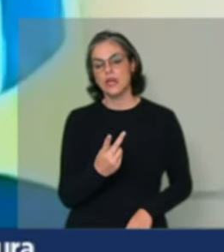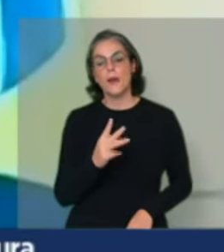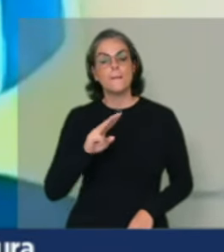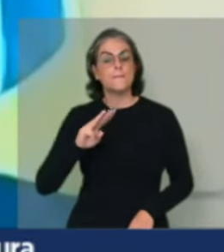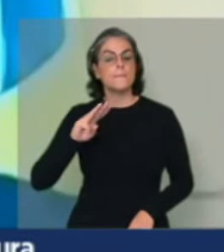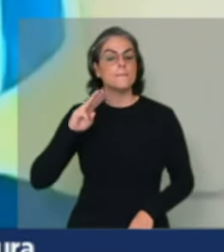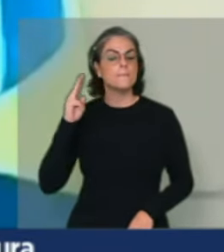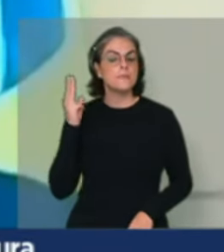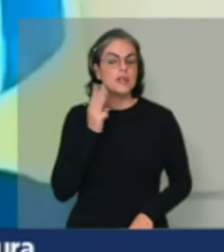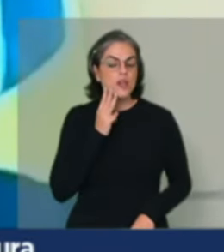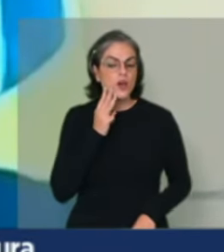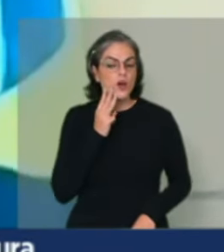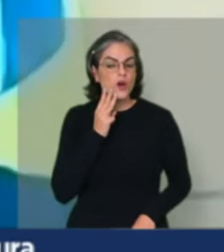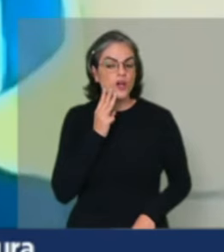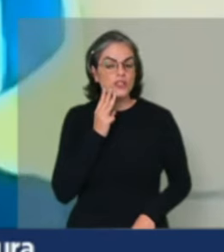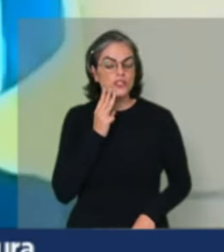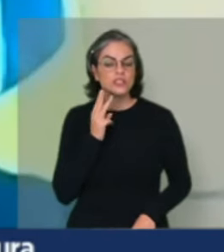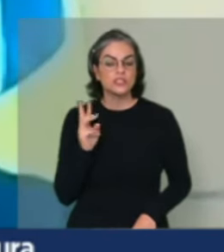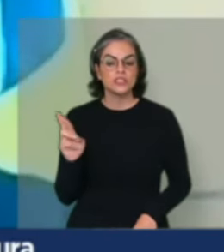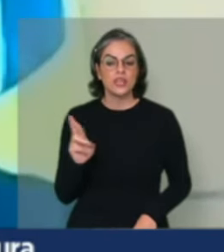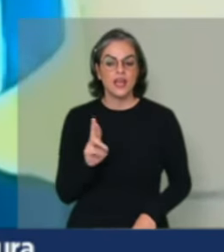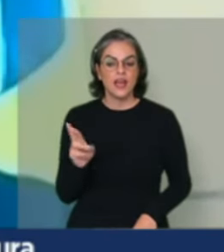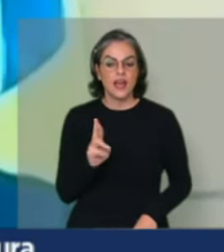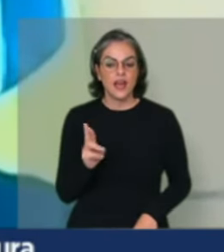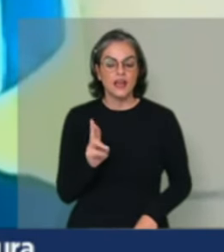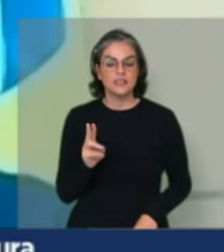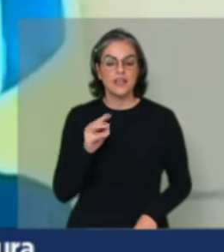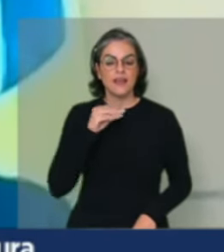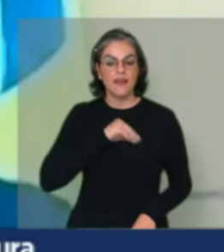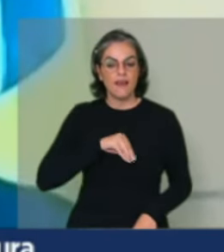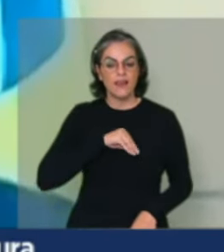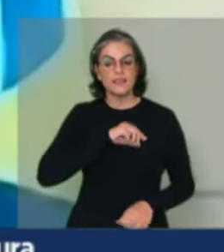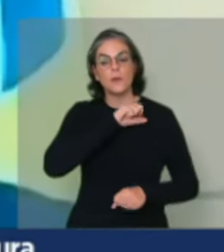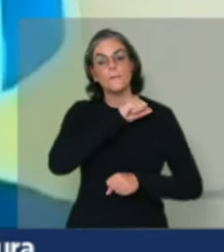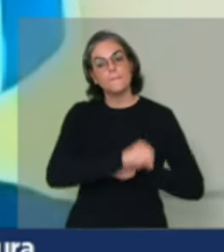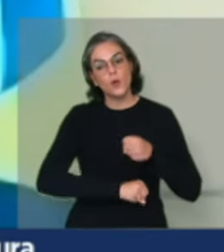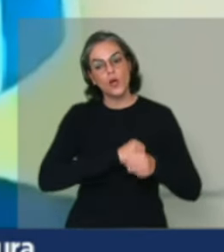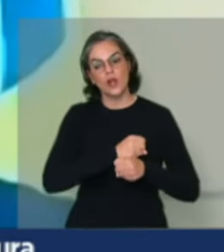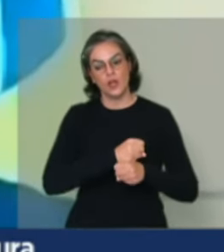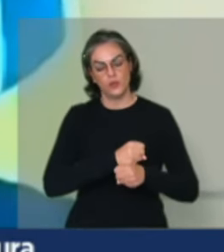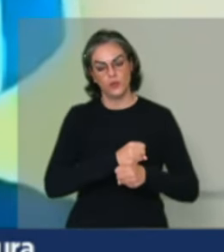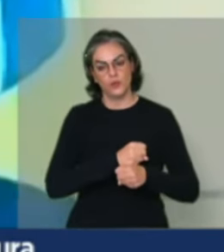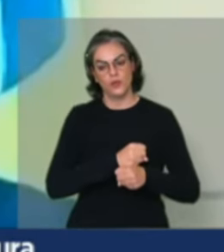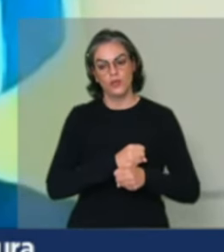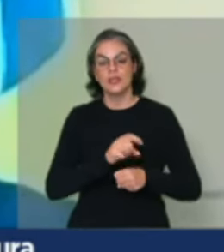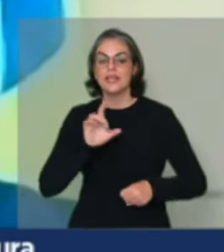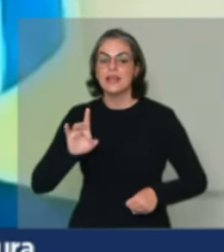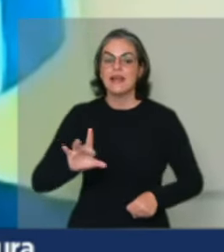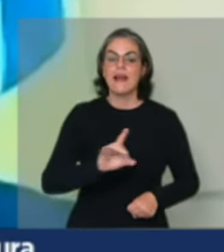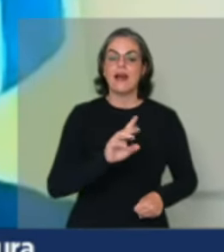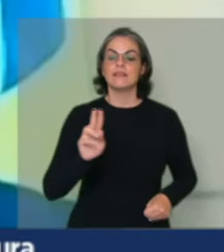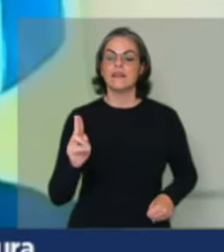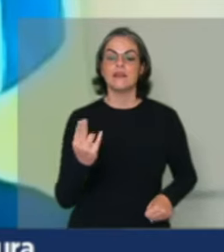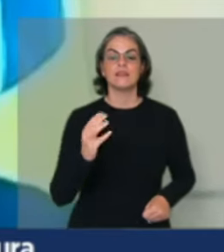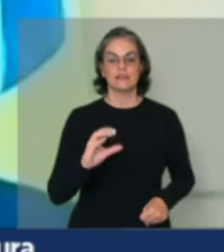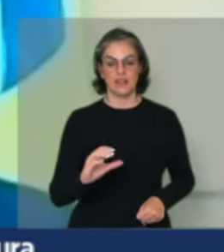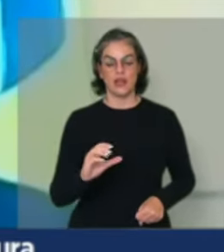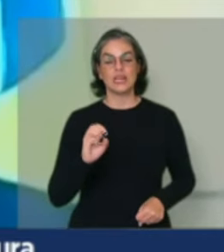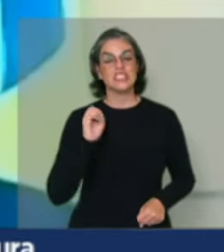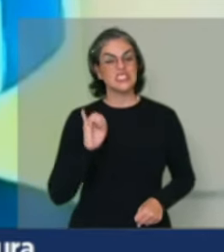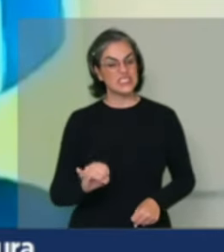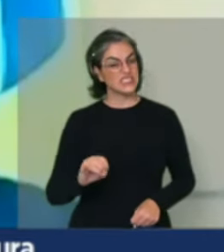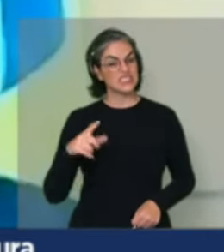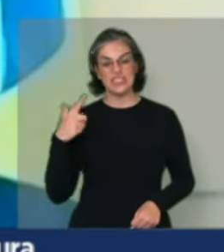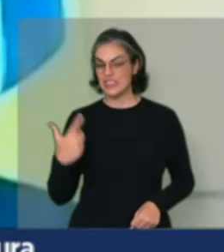de reais de renda ao ano por hectare. E as que não têm assistência